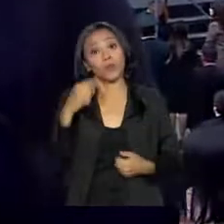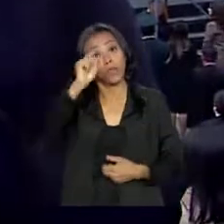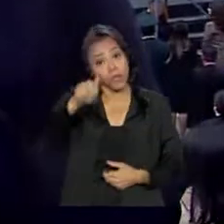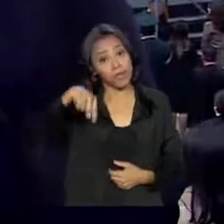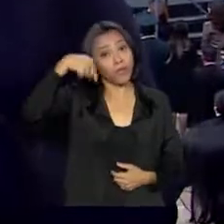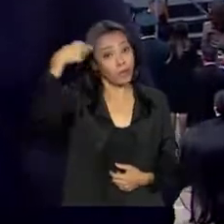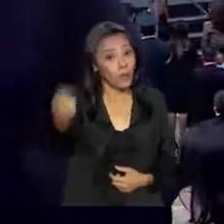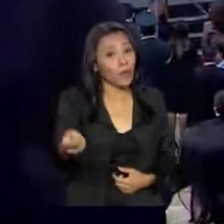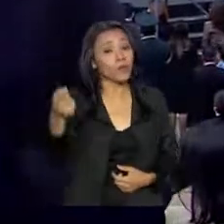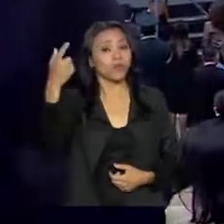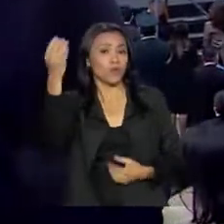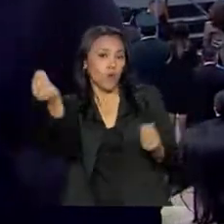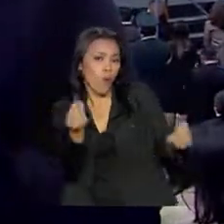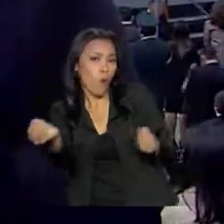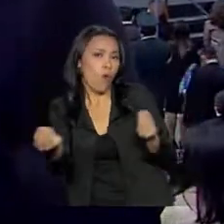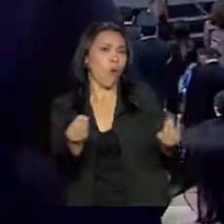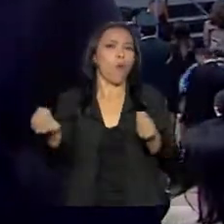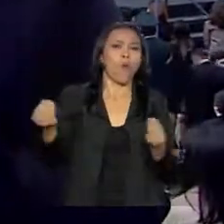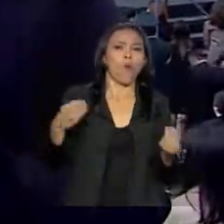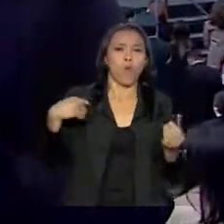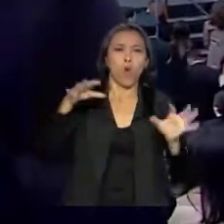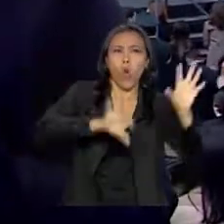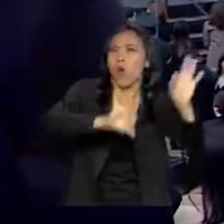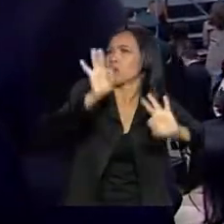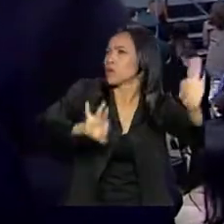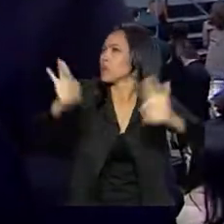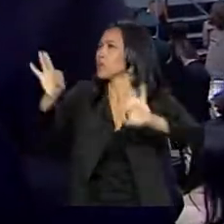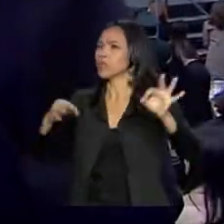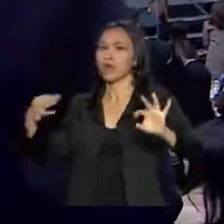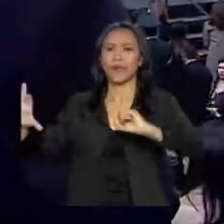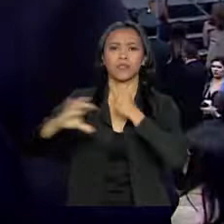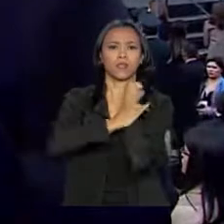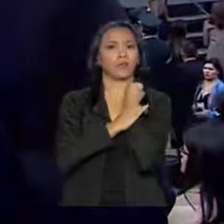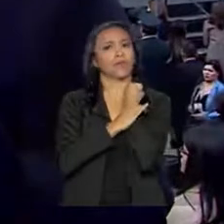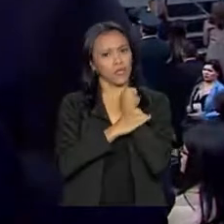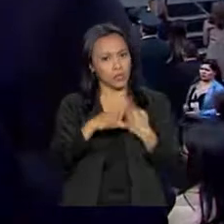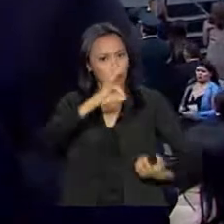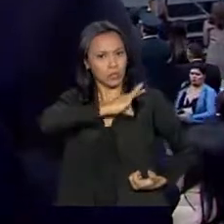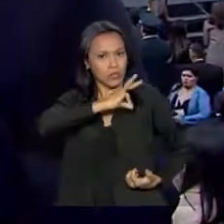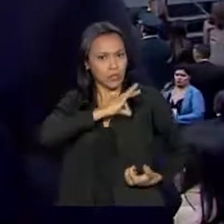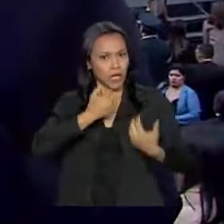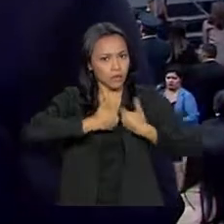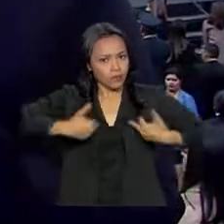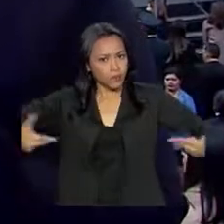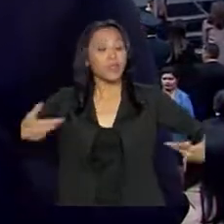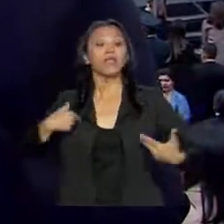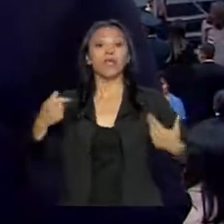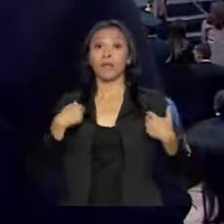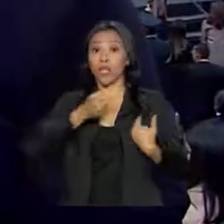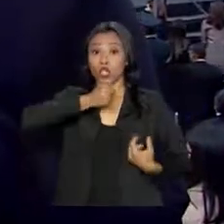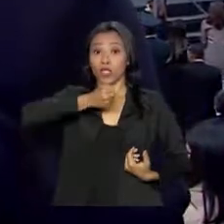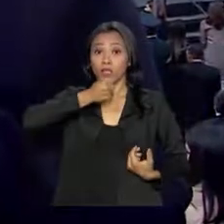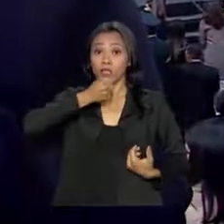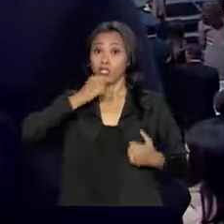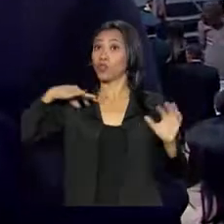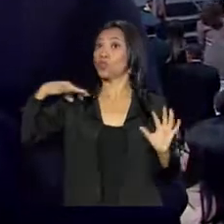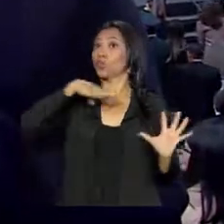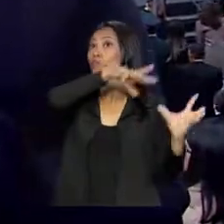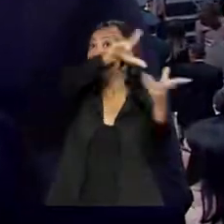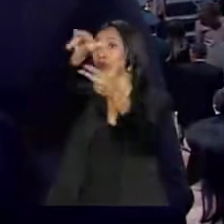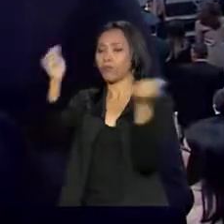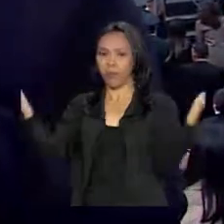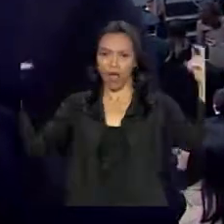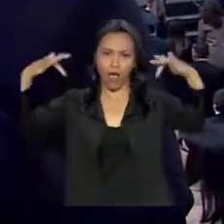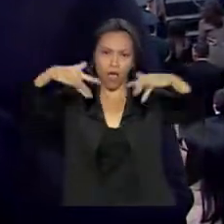processo de organizar a questão da estrutura, da segurança e também de receber os jornalistas do mundo inteiro que vieram para cá. São